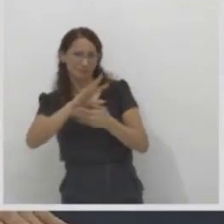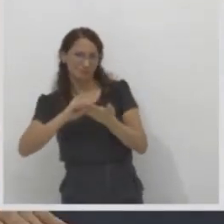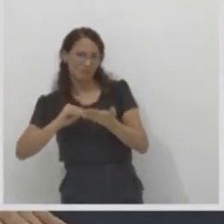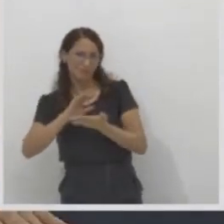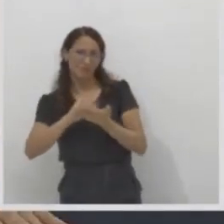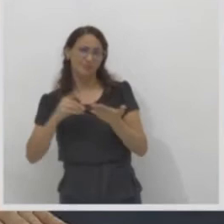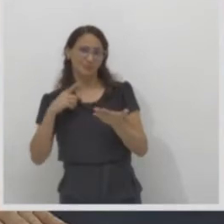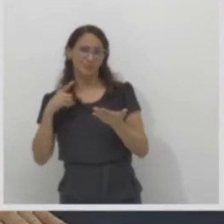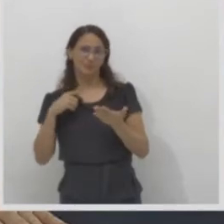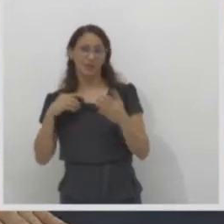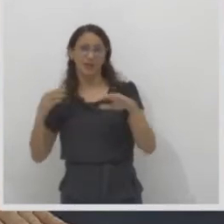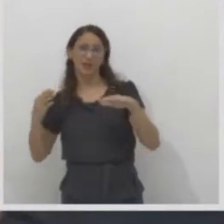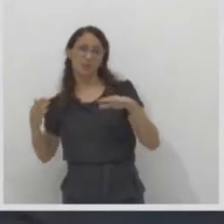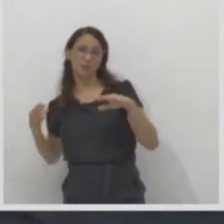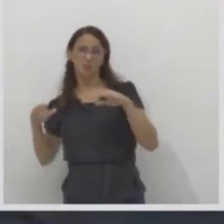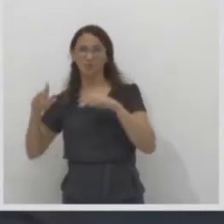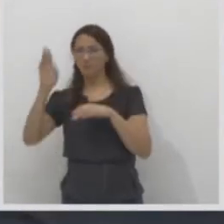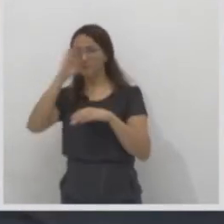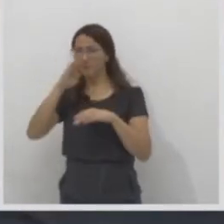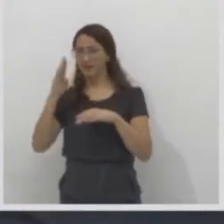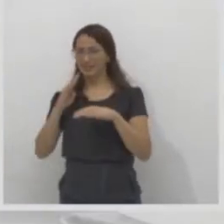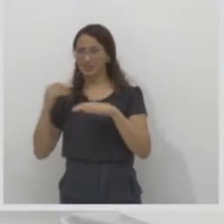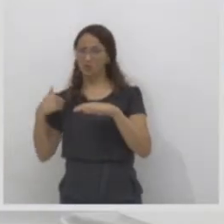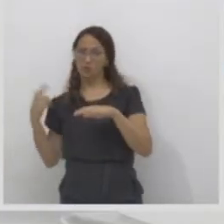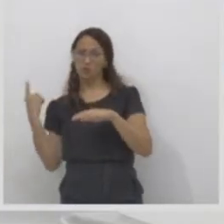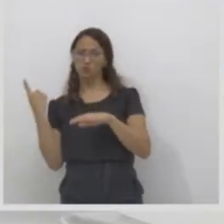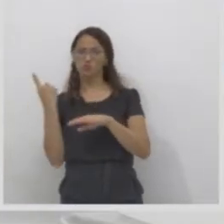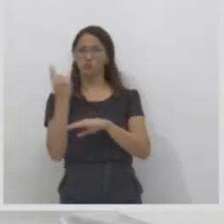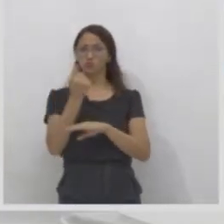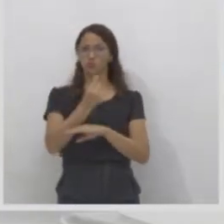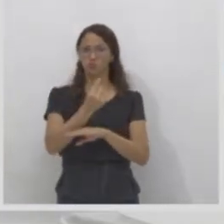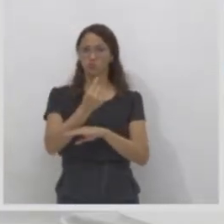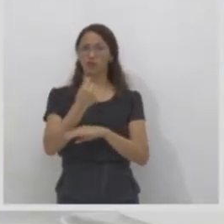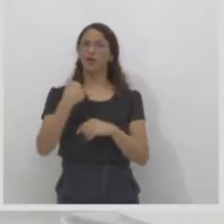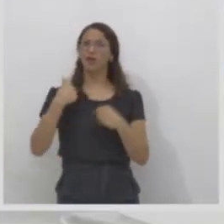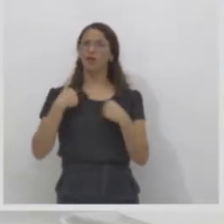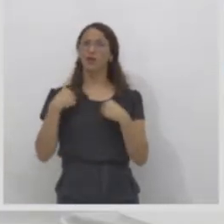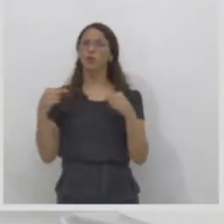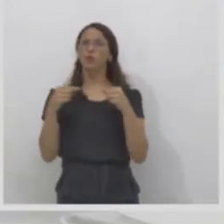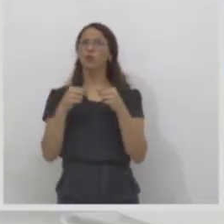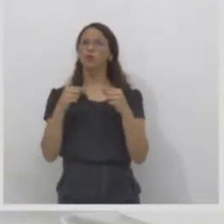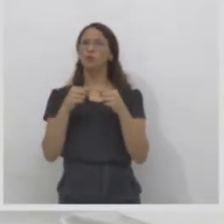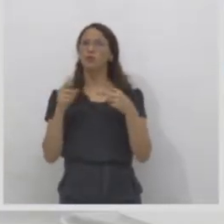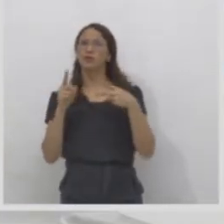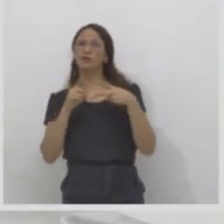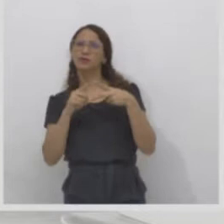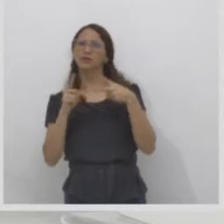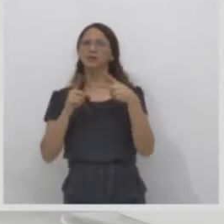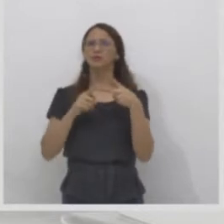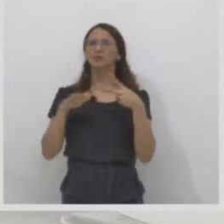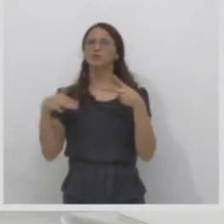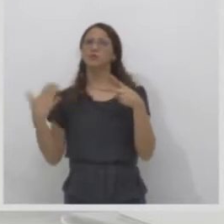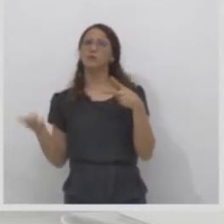Brasil, eu sou o quê, gente, para o Brasil? Eu sou um imigrante ou eu sou um emigrante? Eu